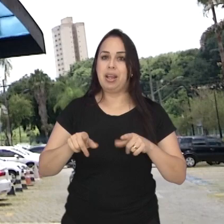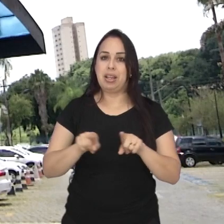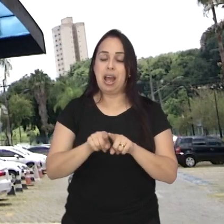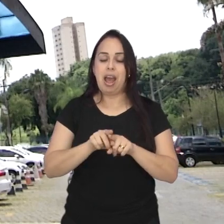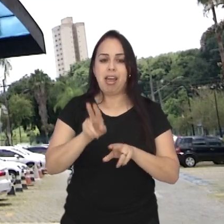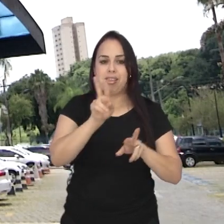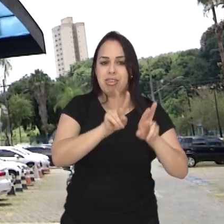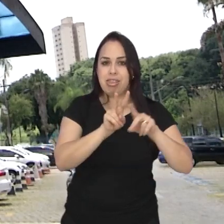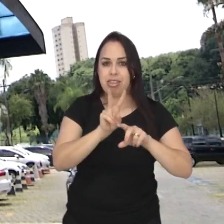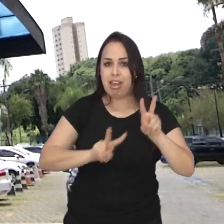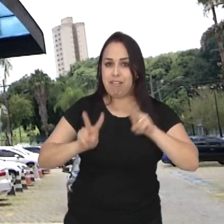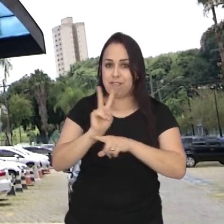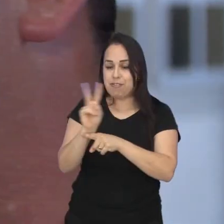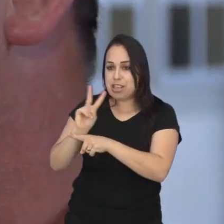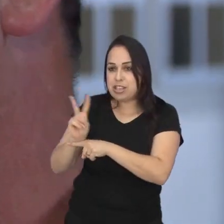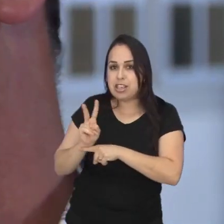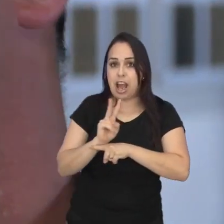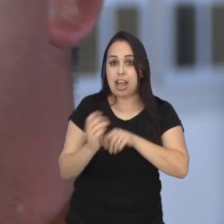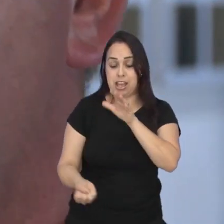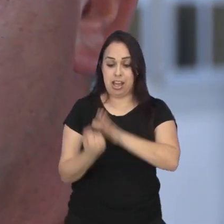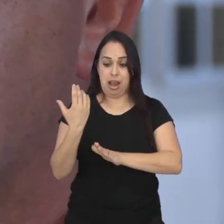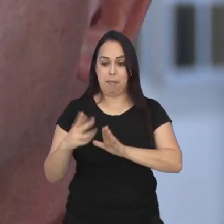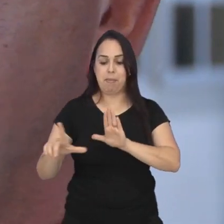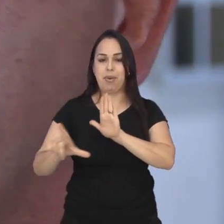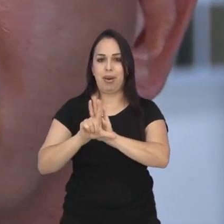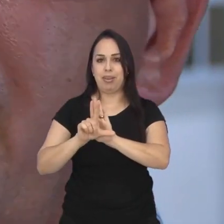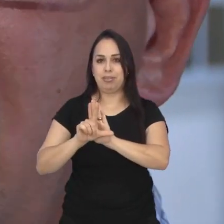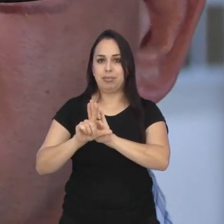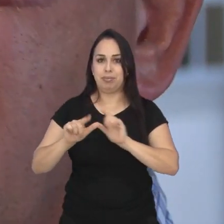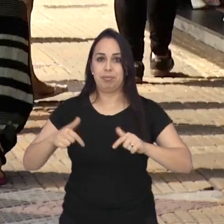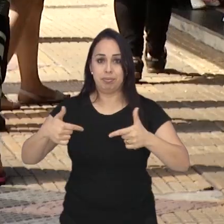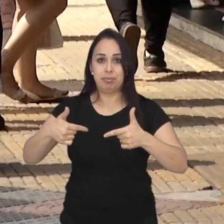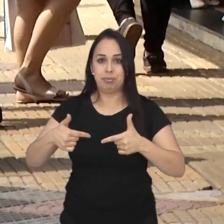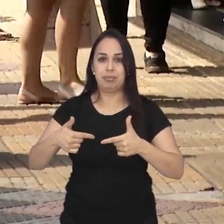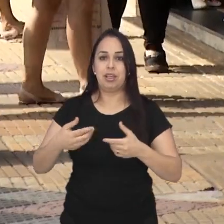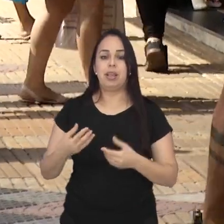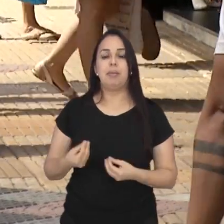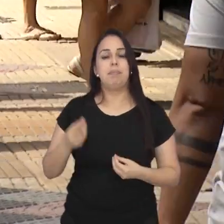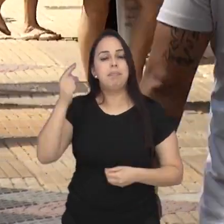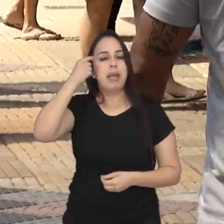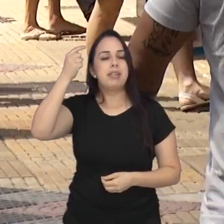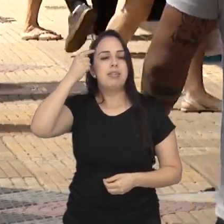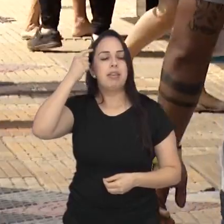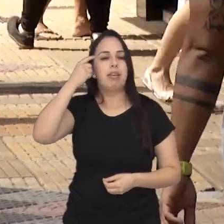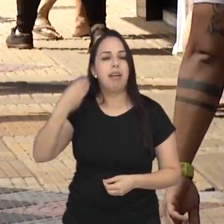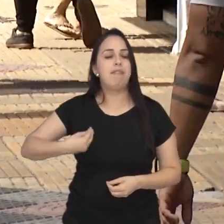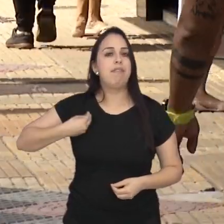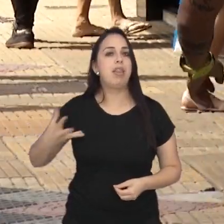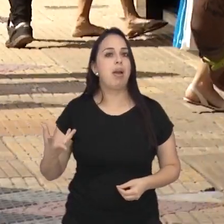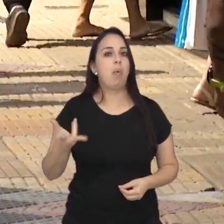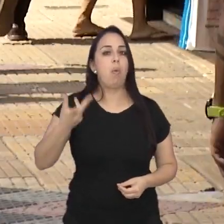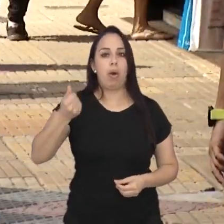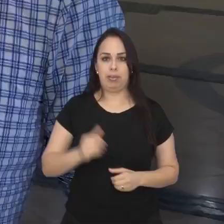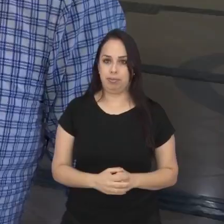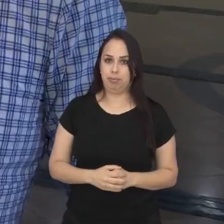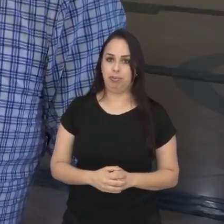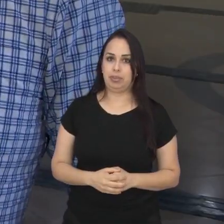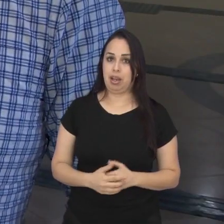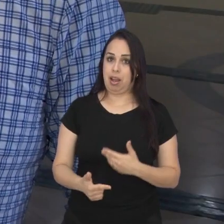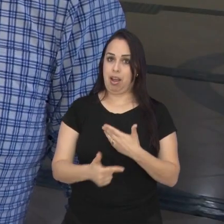legislativo é fiscalizar e propor políticas públicas, pensando na qualidade de vida da população.